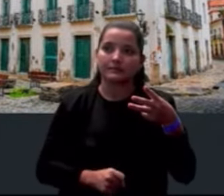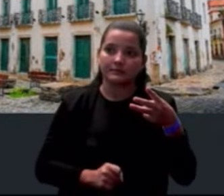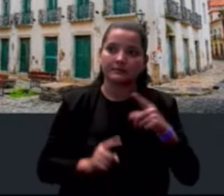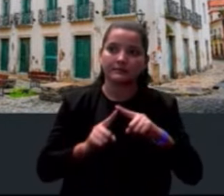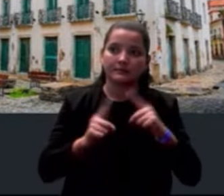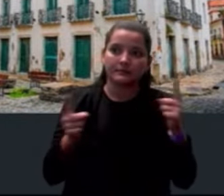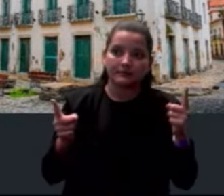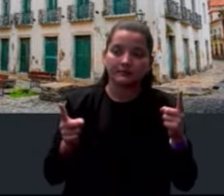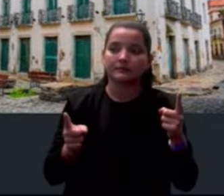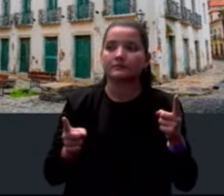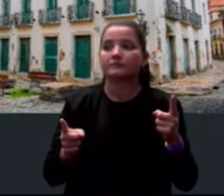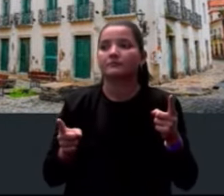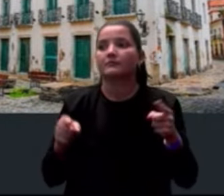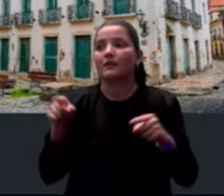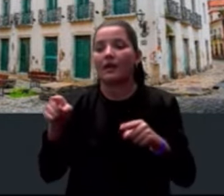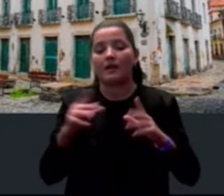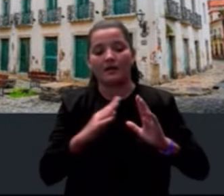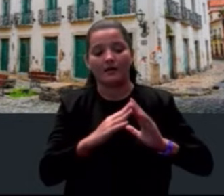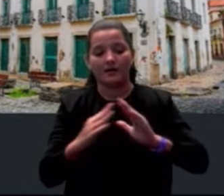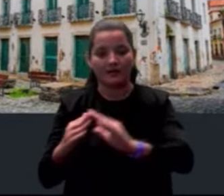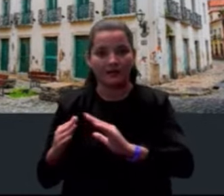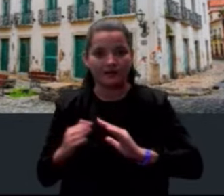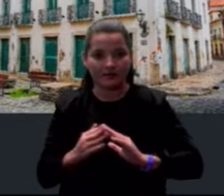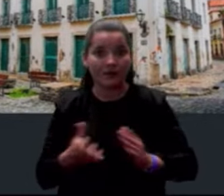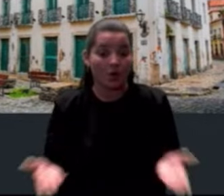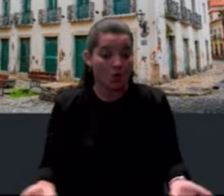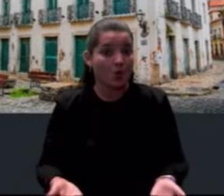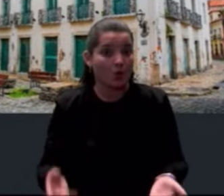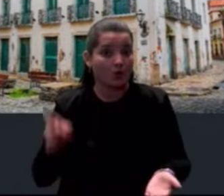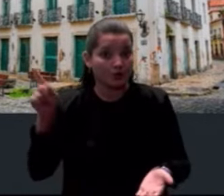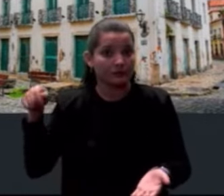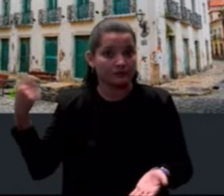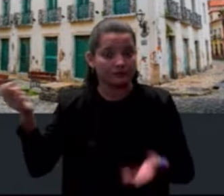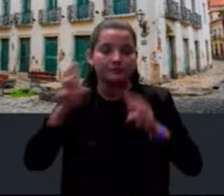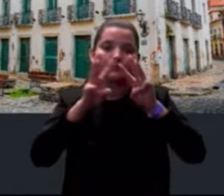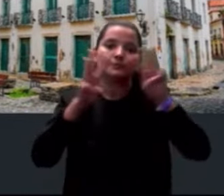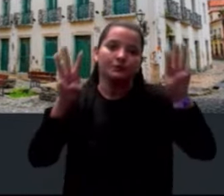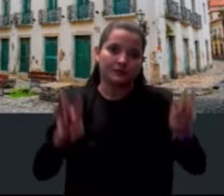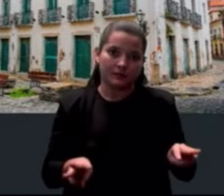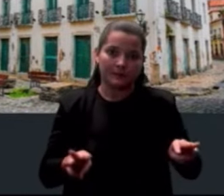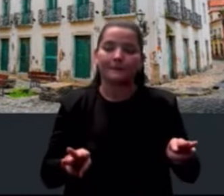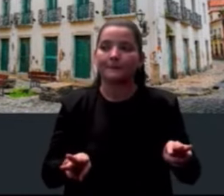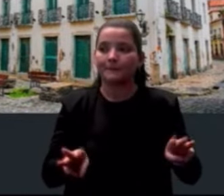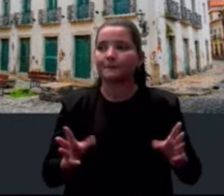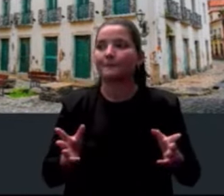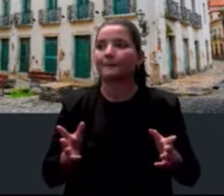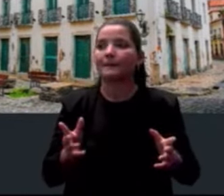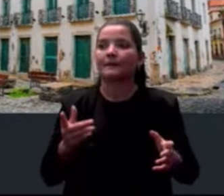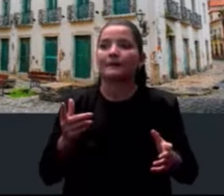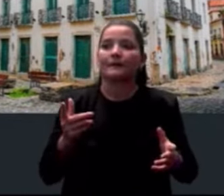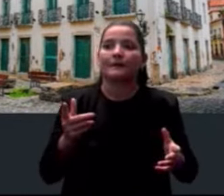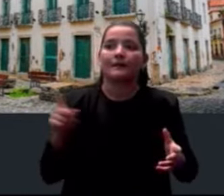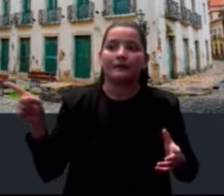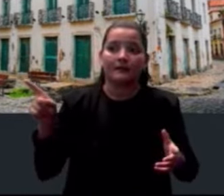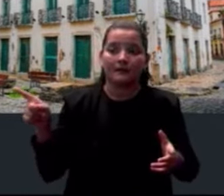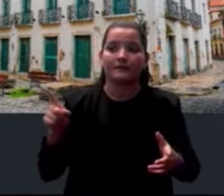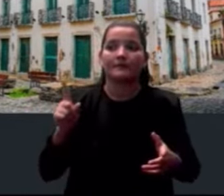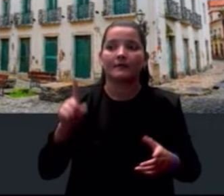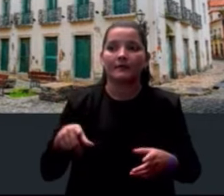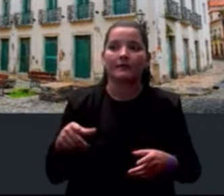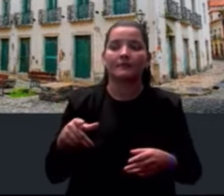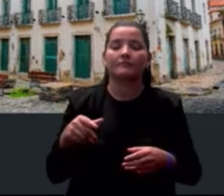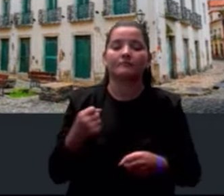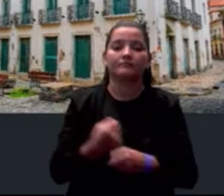que é a Casa do Maranhão, que atualmente é um museu. Ele vai ser todo recuperado e vai ser um hotel que vai ter, neste